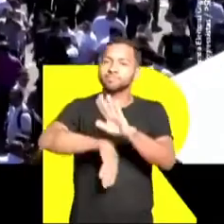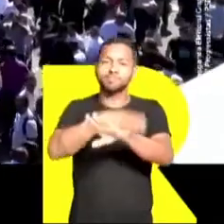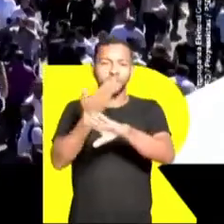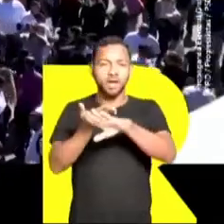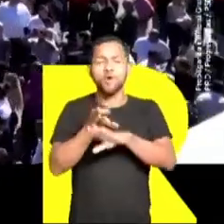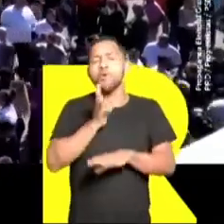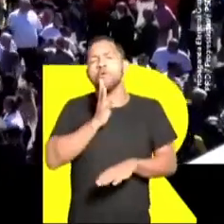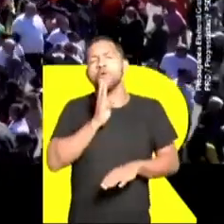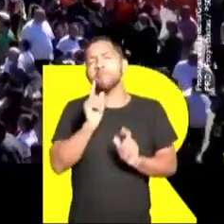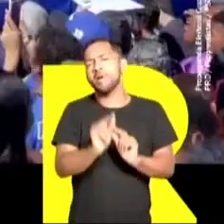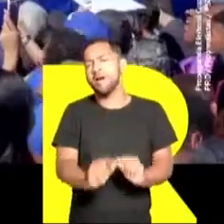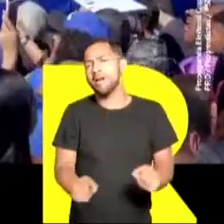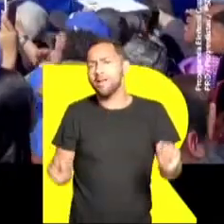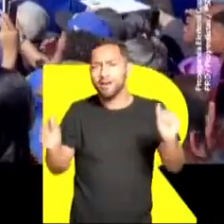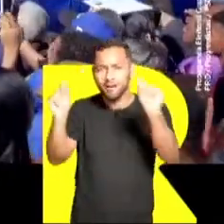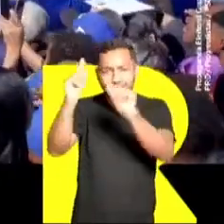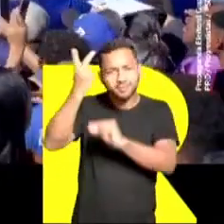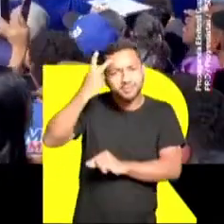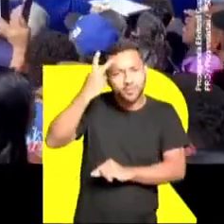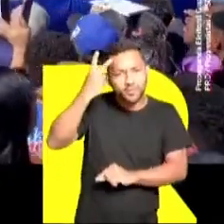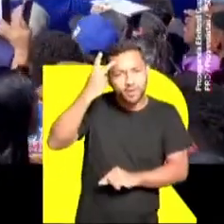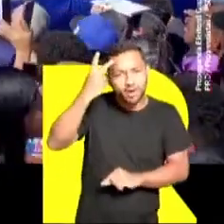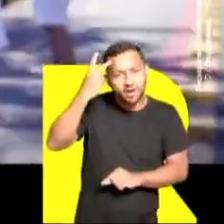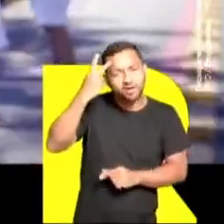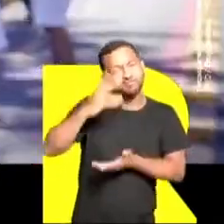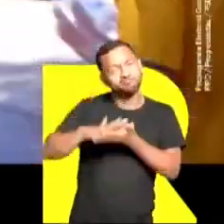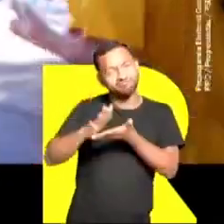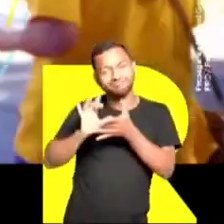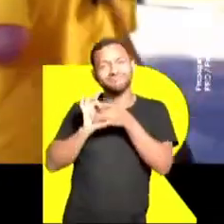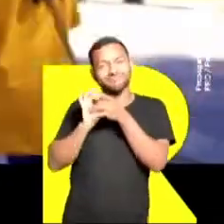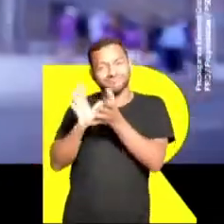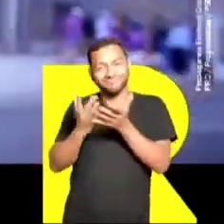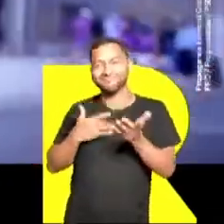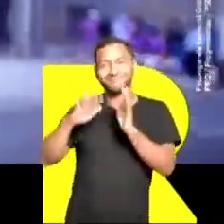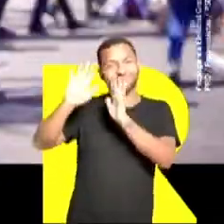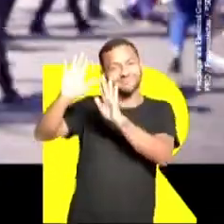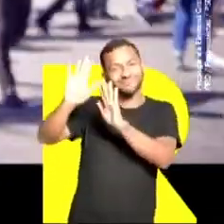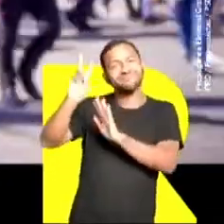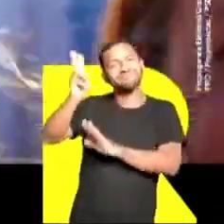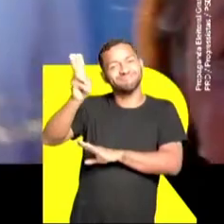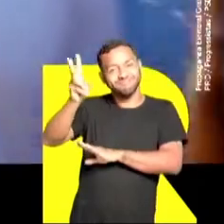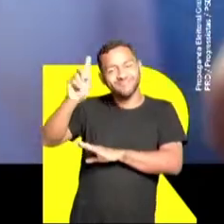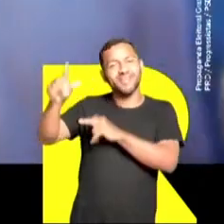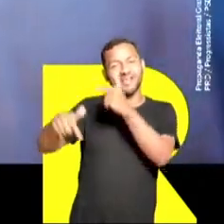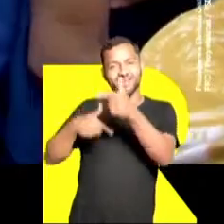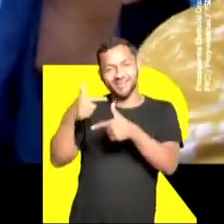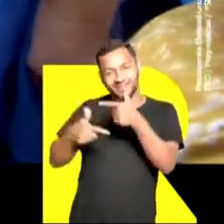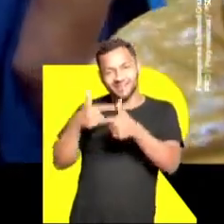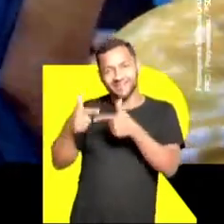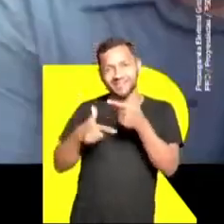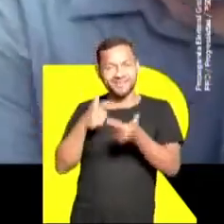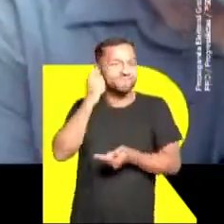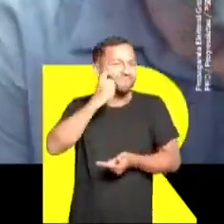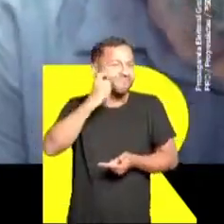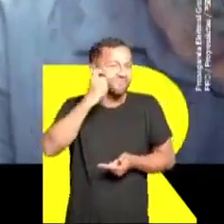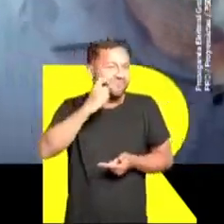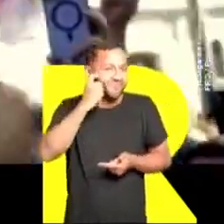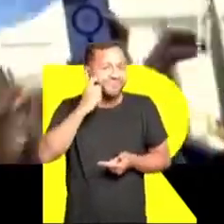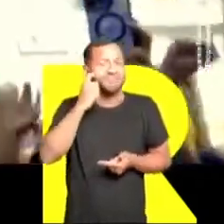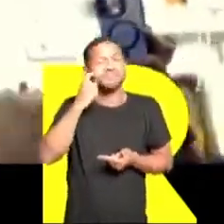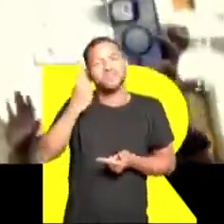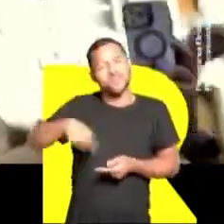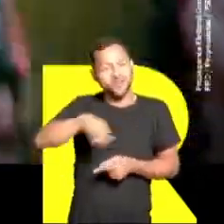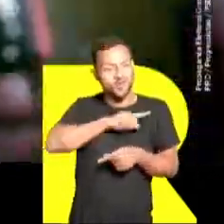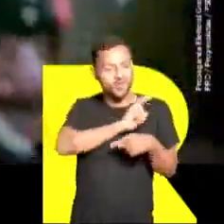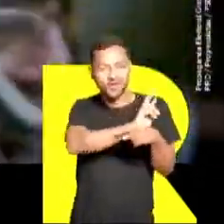domingo, que conhece cada canto dessa cidade. Deixa, deixa, Ricardo lá. Deixa o cara trabalhar.